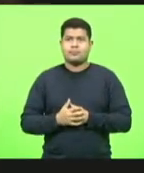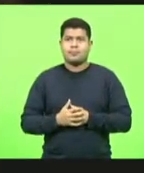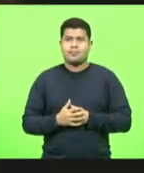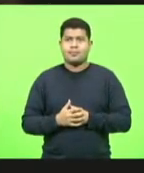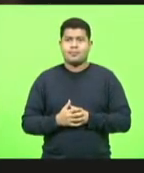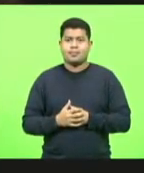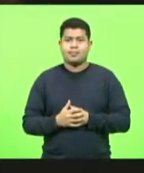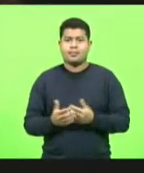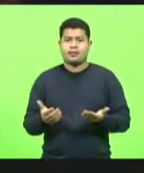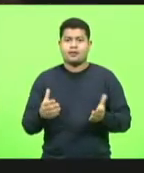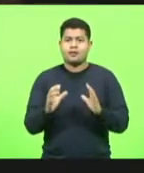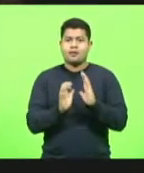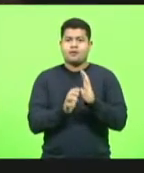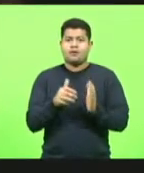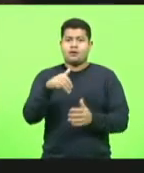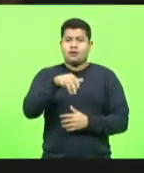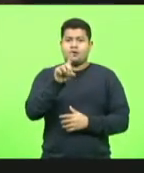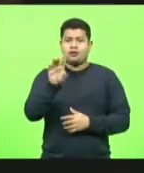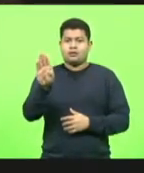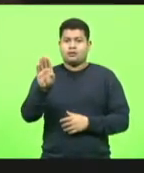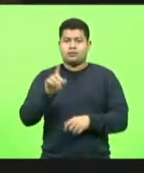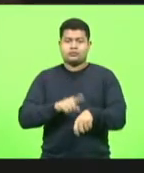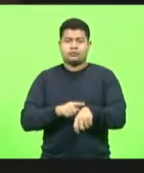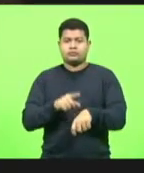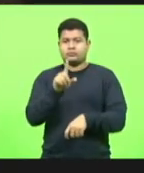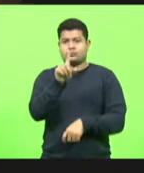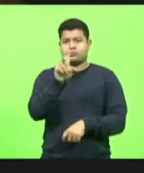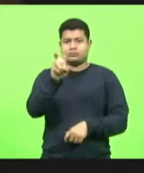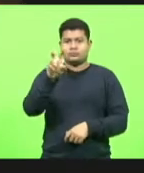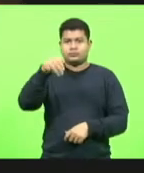Bloco MDB, Partido Novo, por 15 minutos.